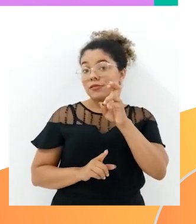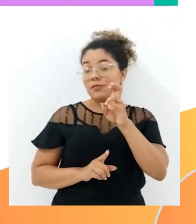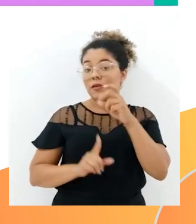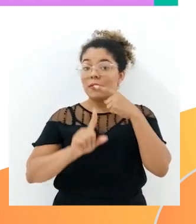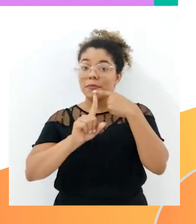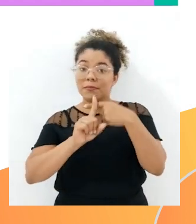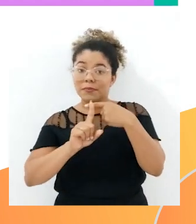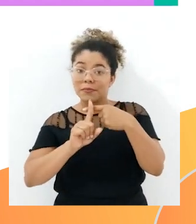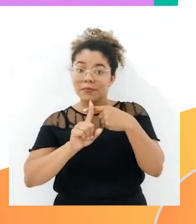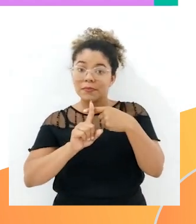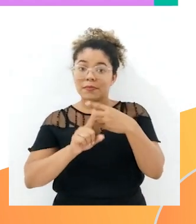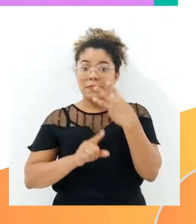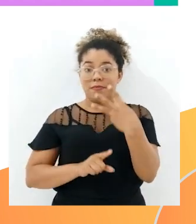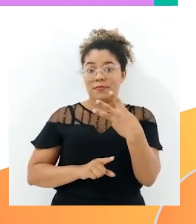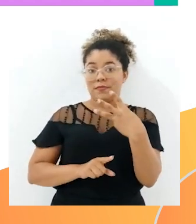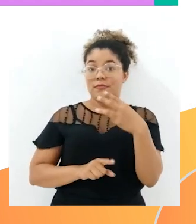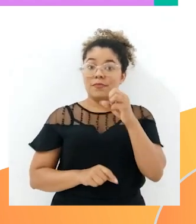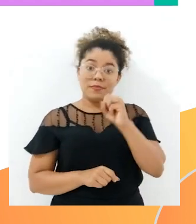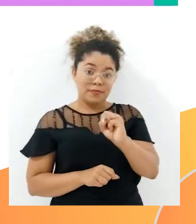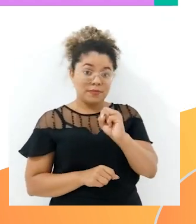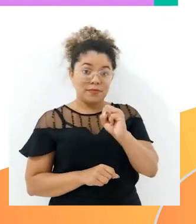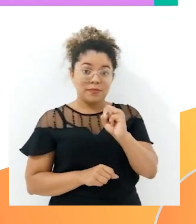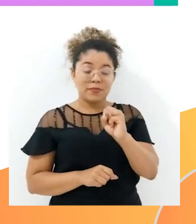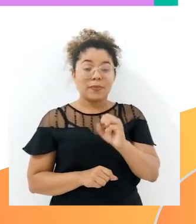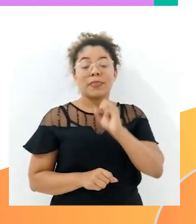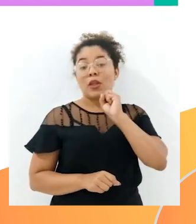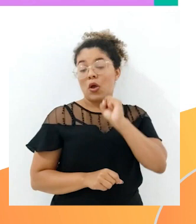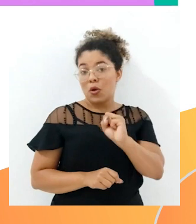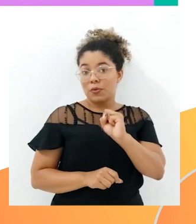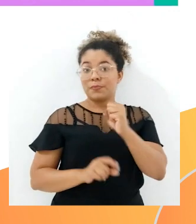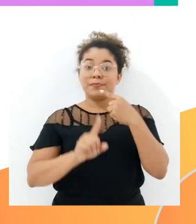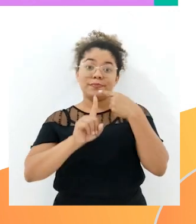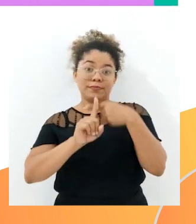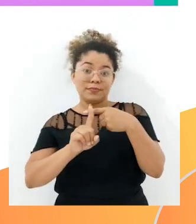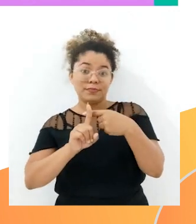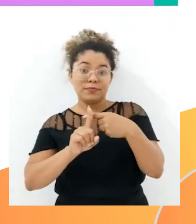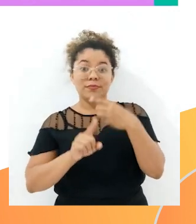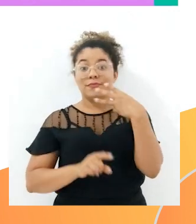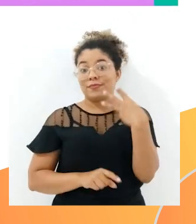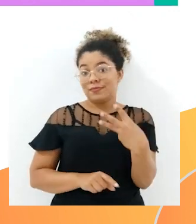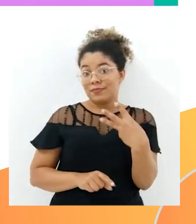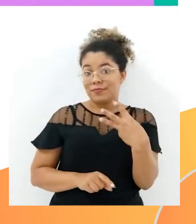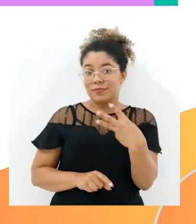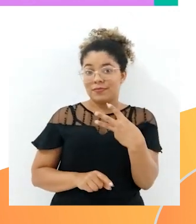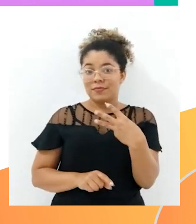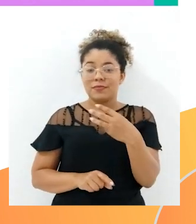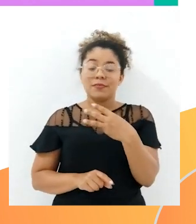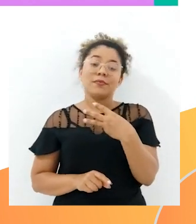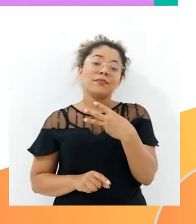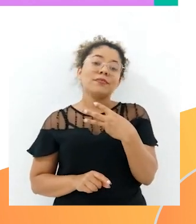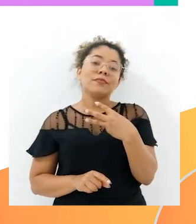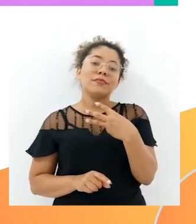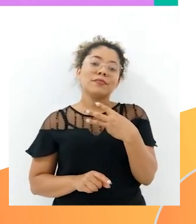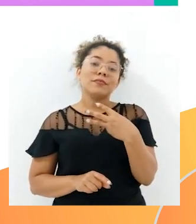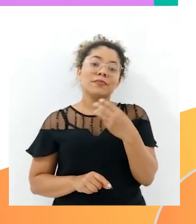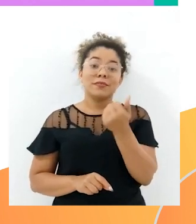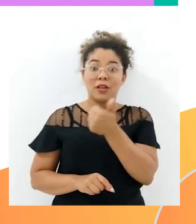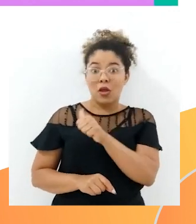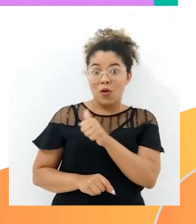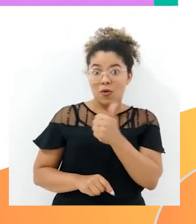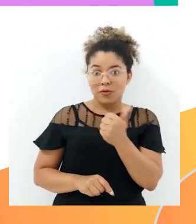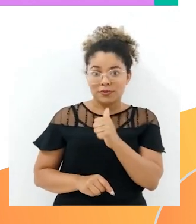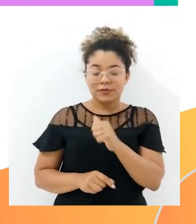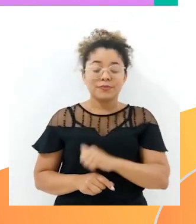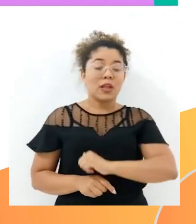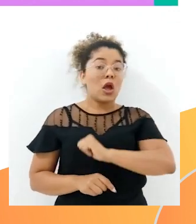mais 3, 8, 8 mais 3, eu vou ter 11,